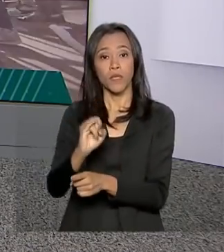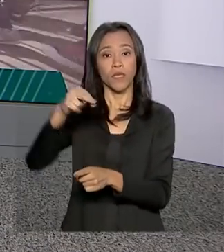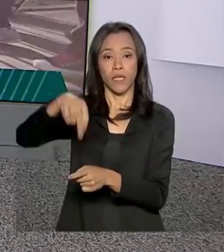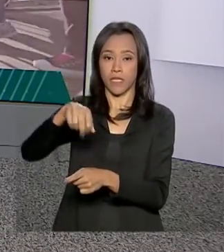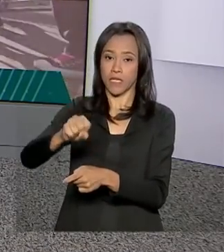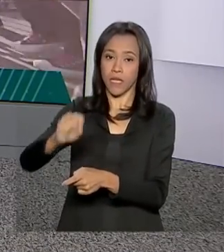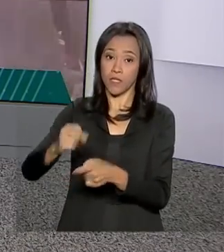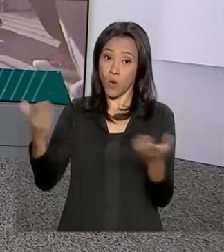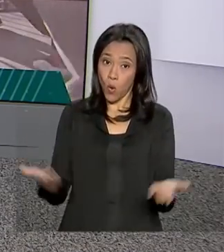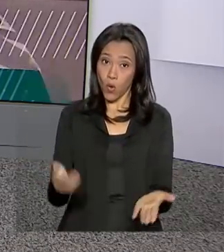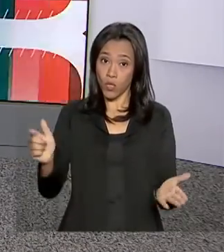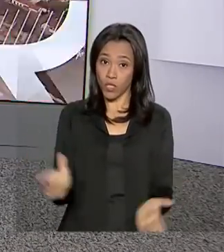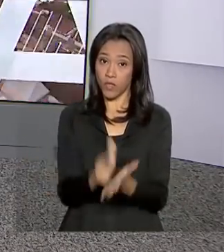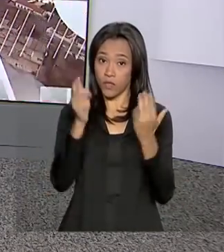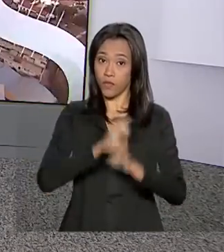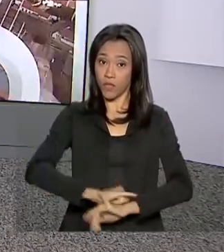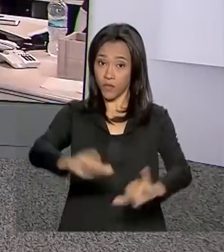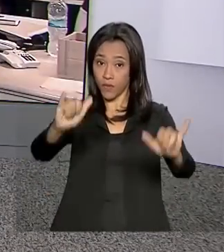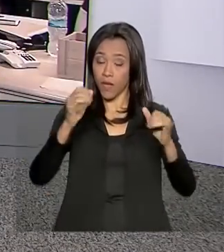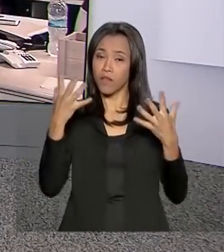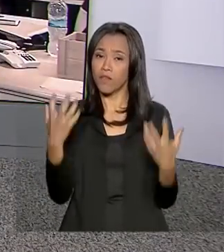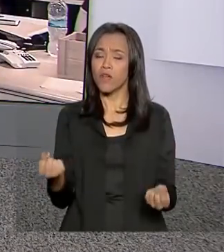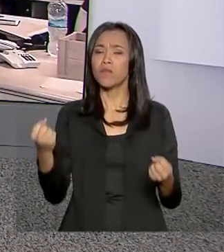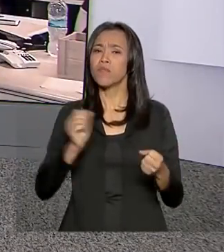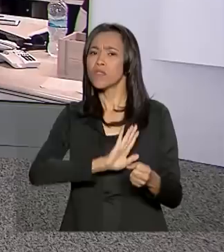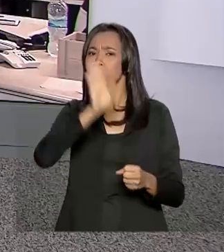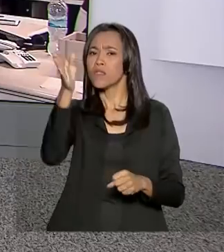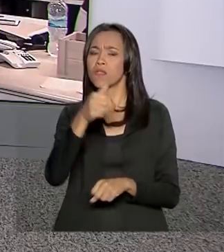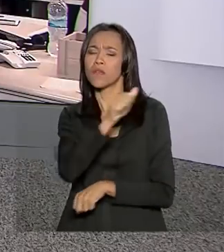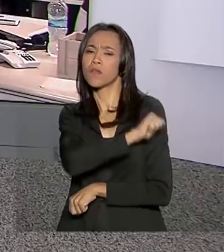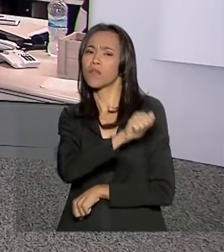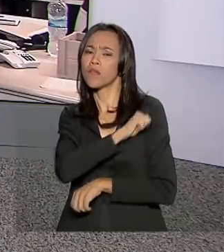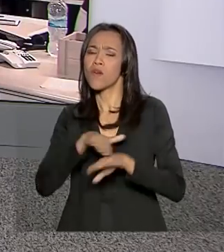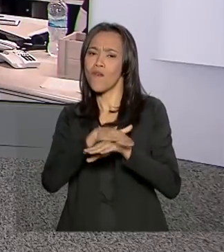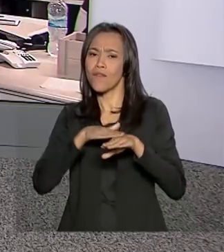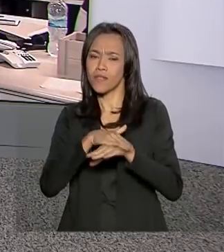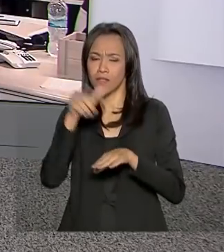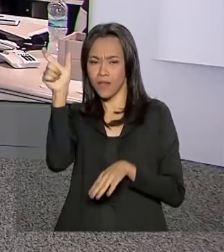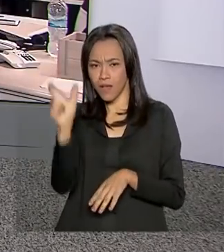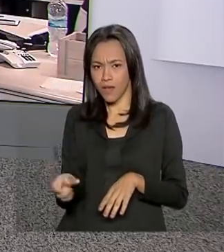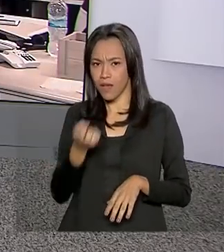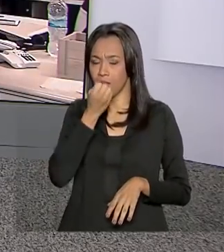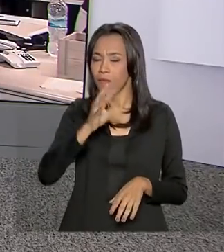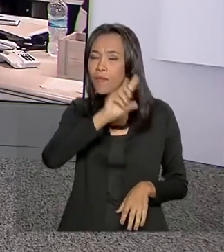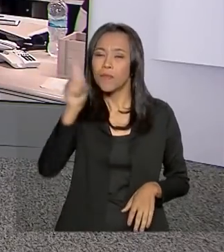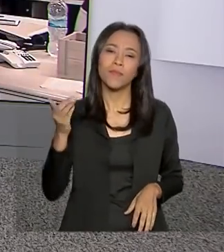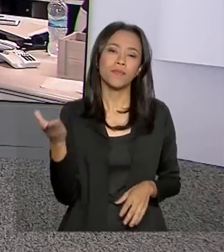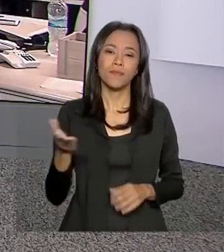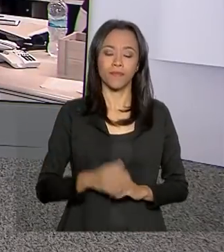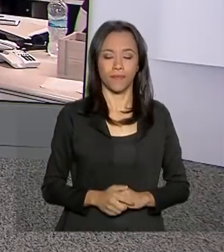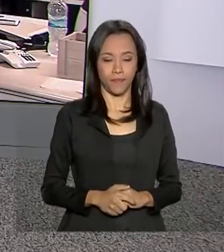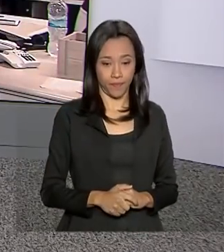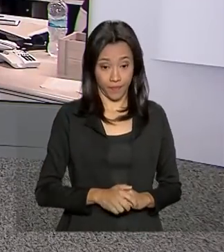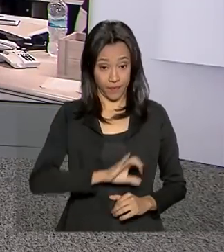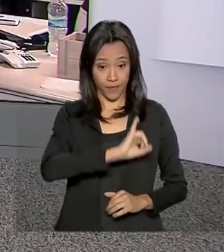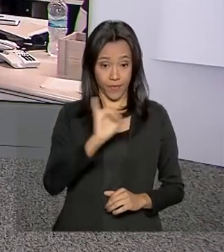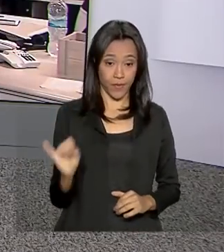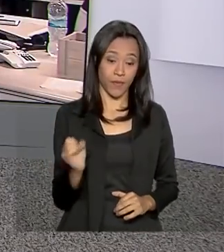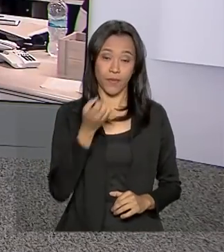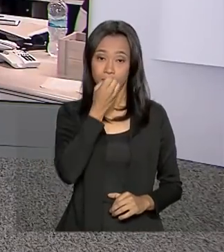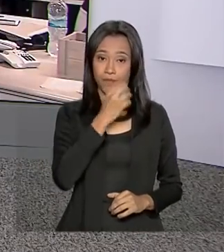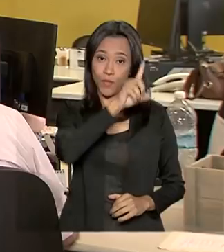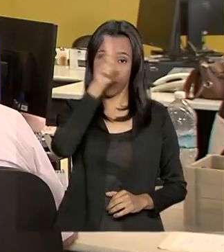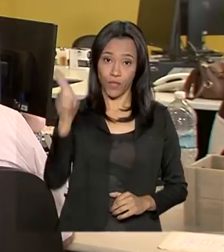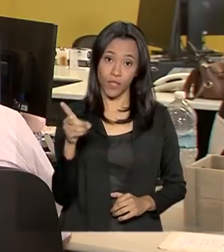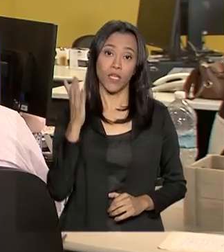Oficial da União. Vamos então ao Rio de Janeiro conversar com o Tiago Pimenta. Olá, Tiago, bom dia para você. Oi, Carla, bom dia. Como